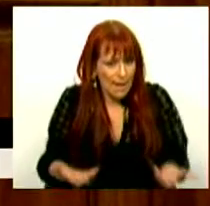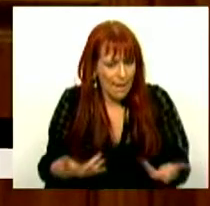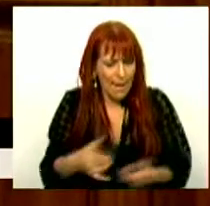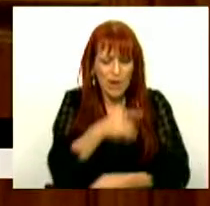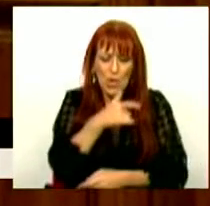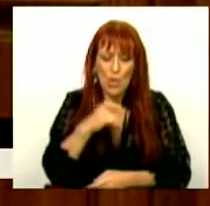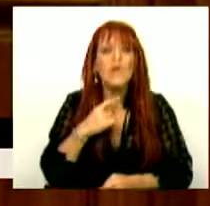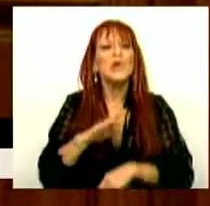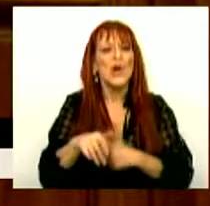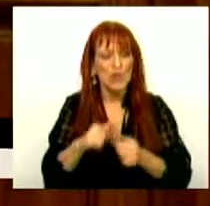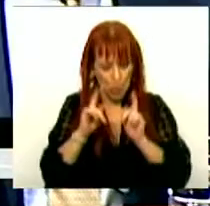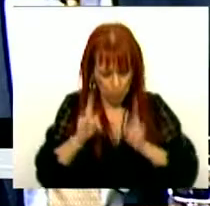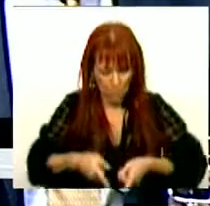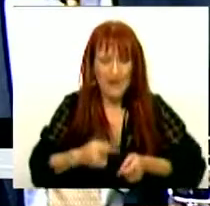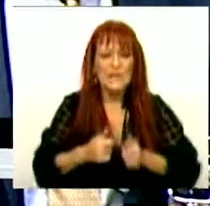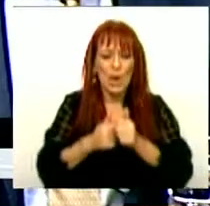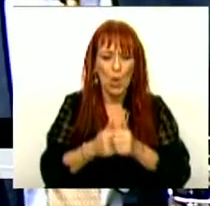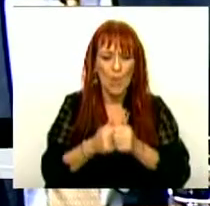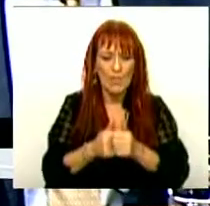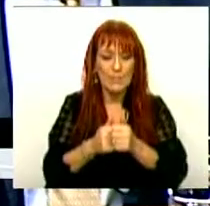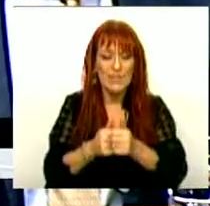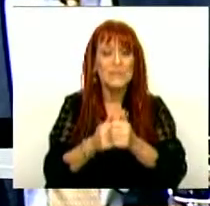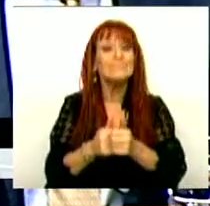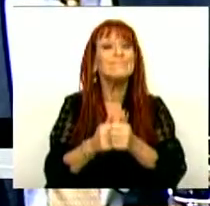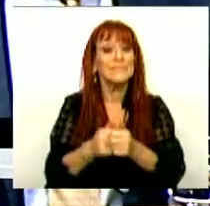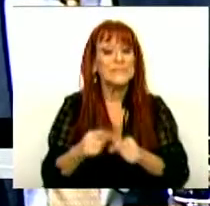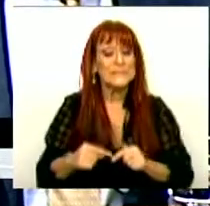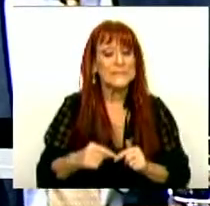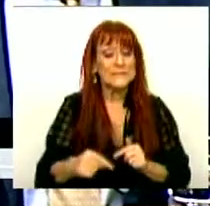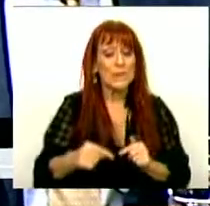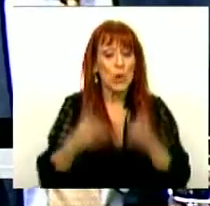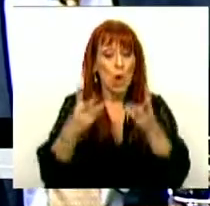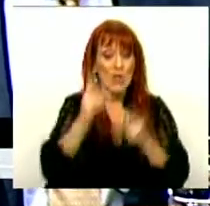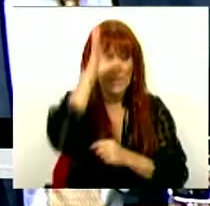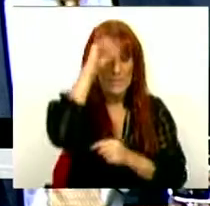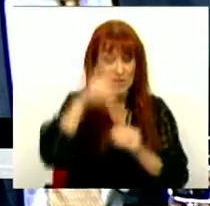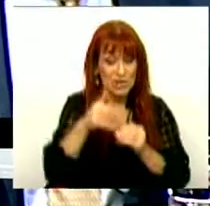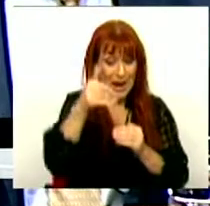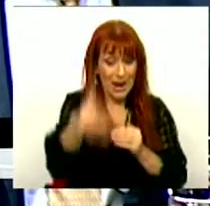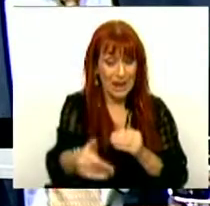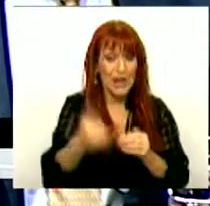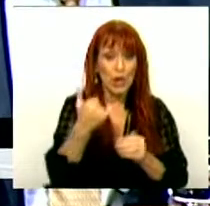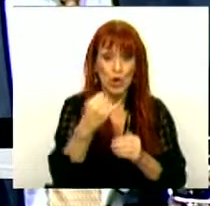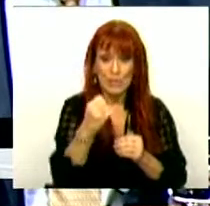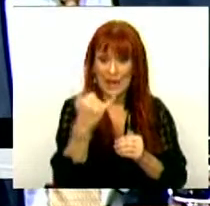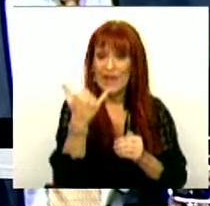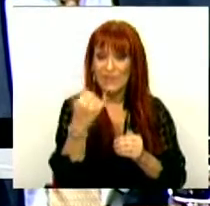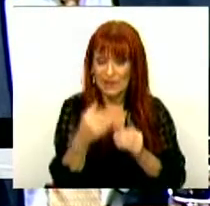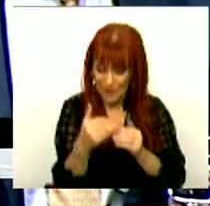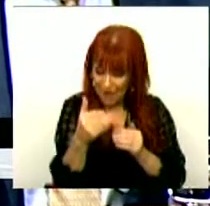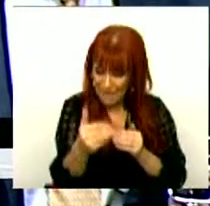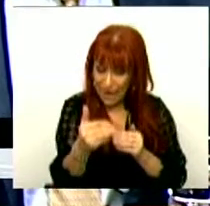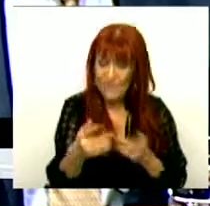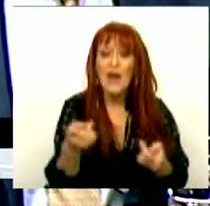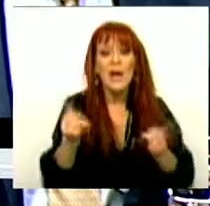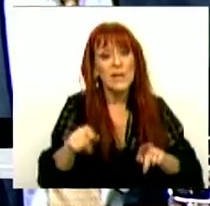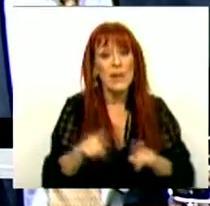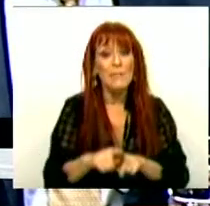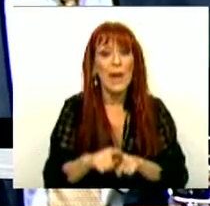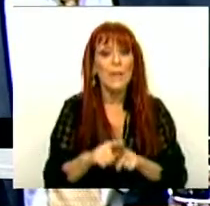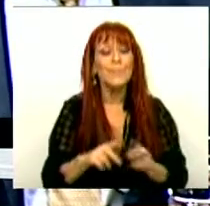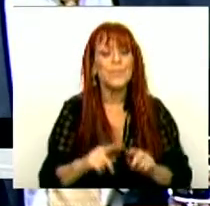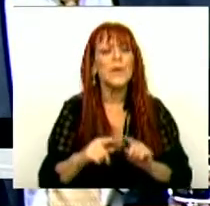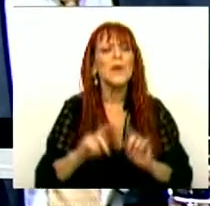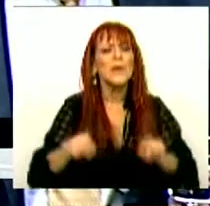compromisso que iremos começar a cumprir seguramente, já neste Orçamento de Estado para 2020 e que terá também ainda tradução